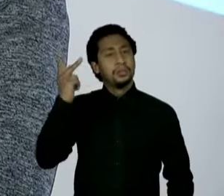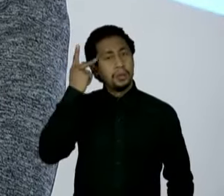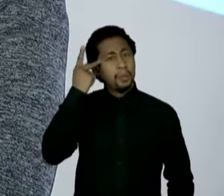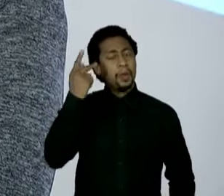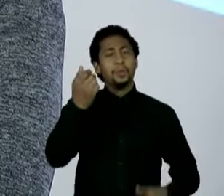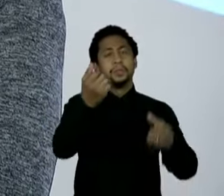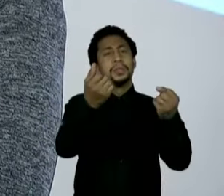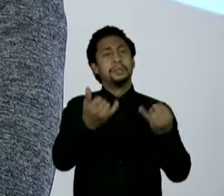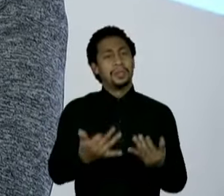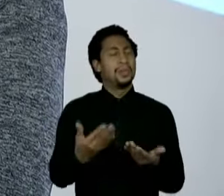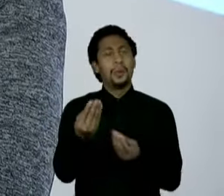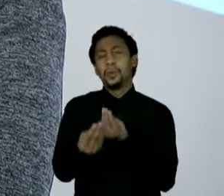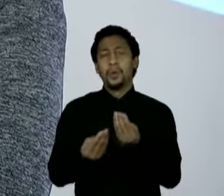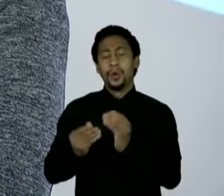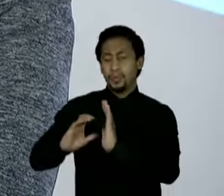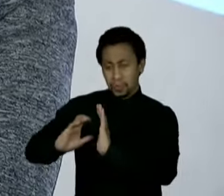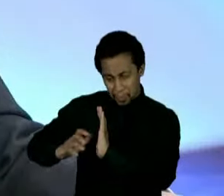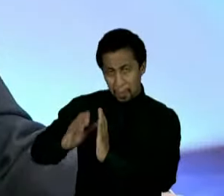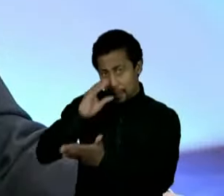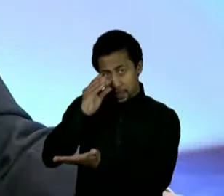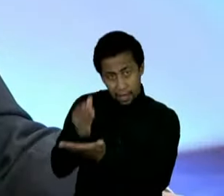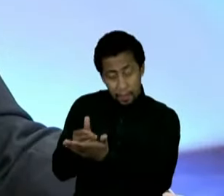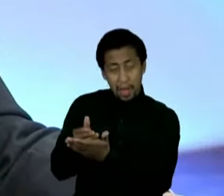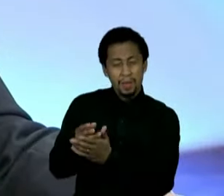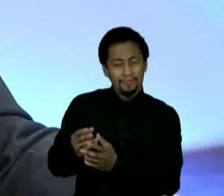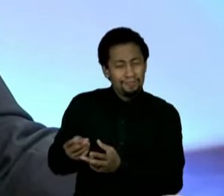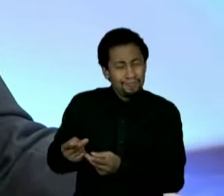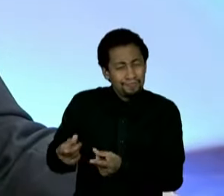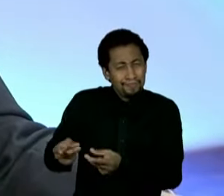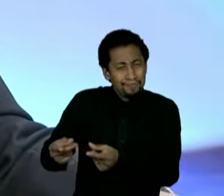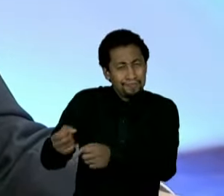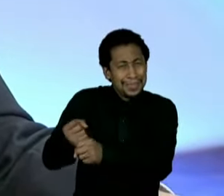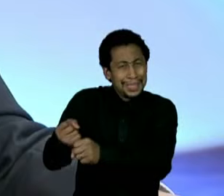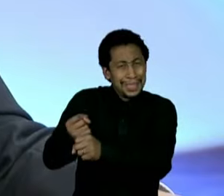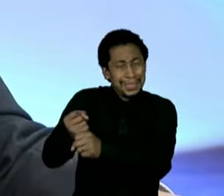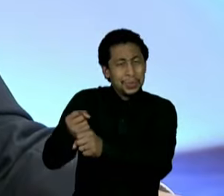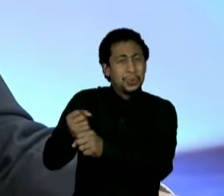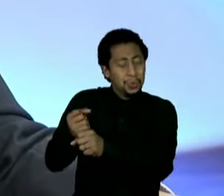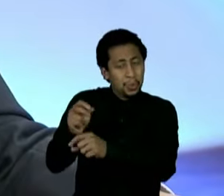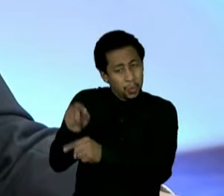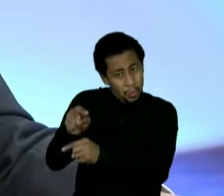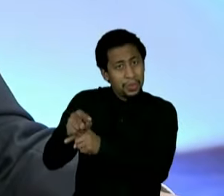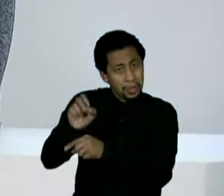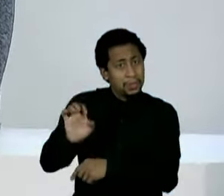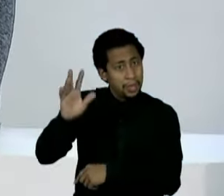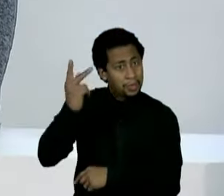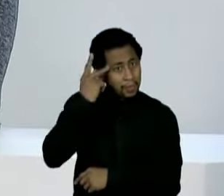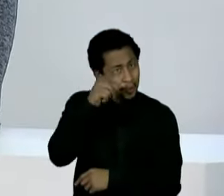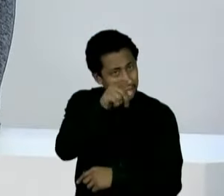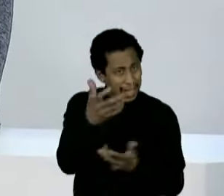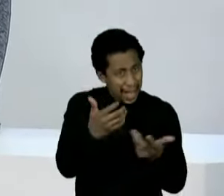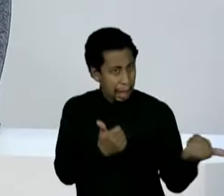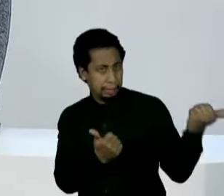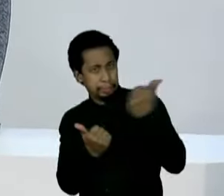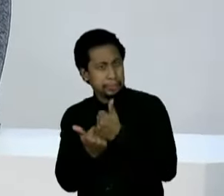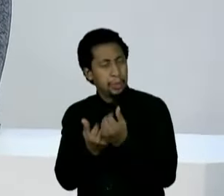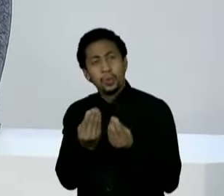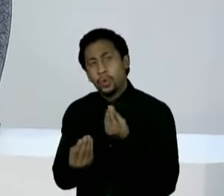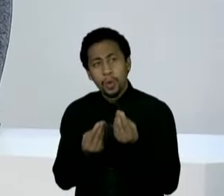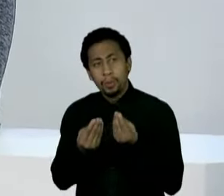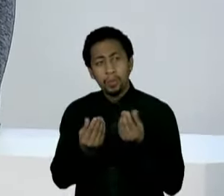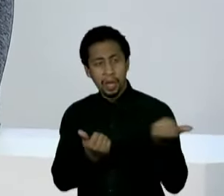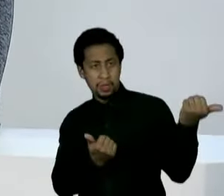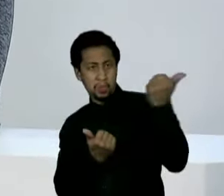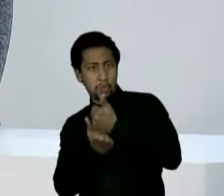partido que comanda o Estado há tanto tempo, que o senhor está querendo reassumir agora, mas não só o período Dória, mas o período todo do